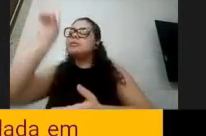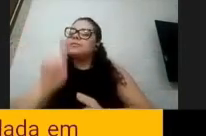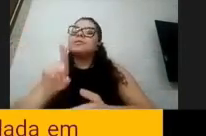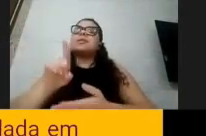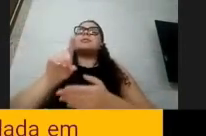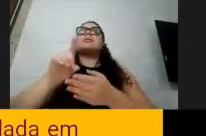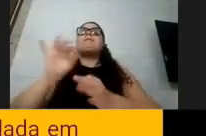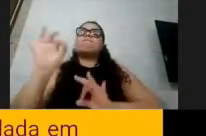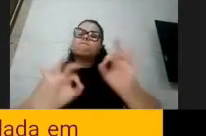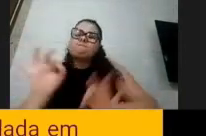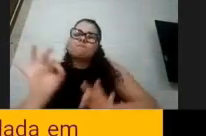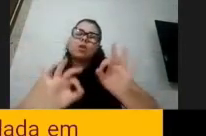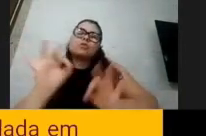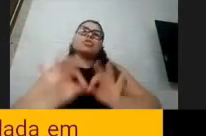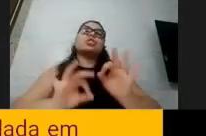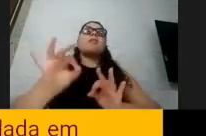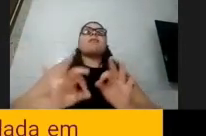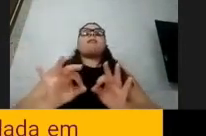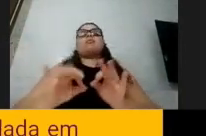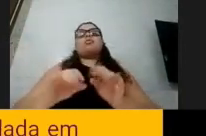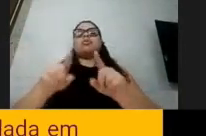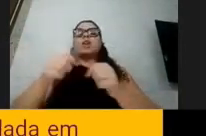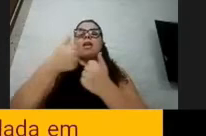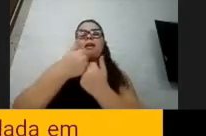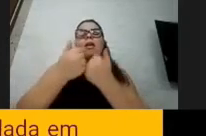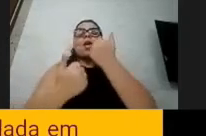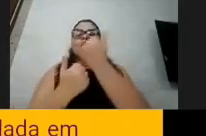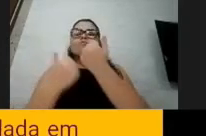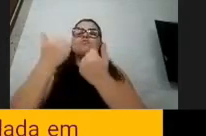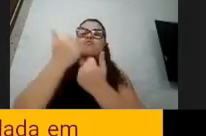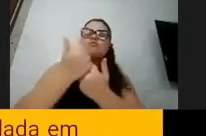recursos em diálogo e em resposta a outras questões.